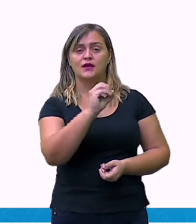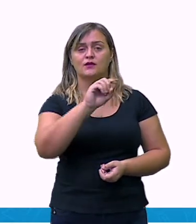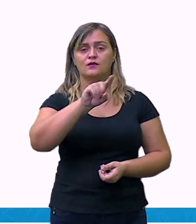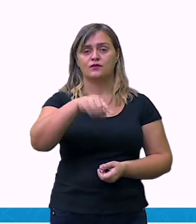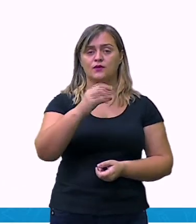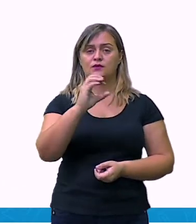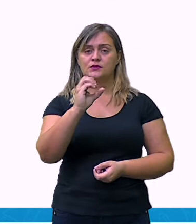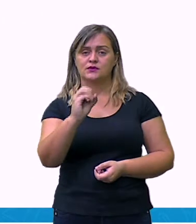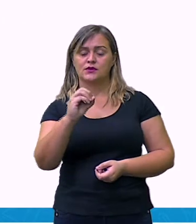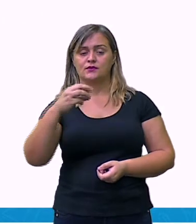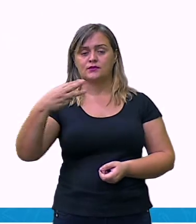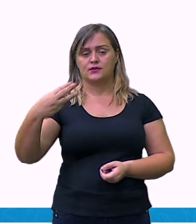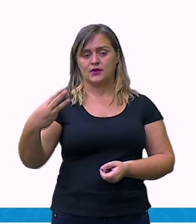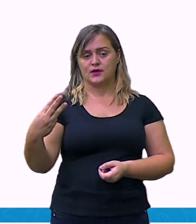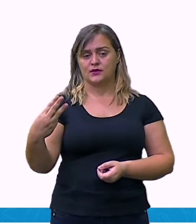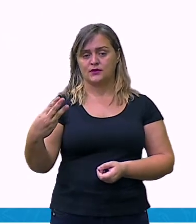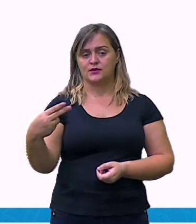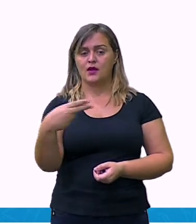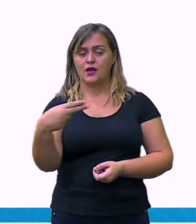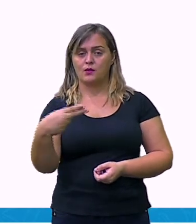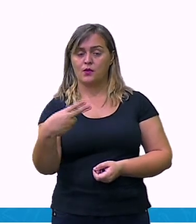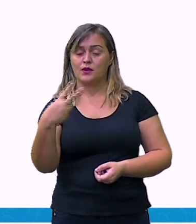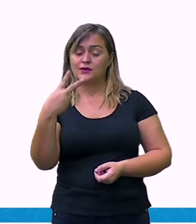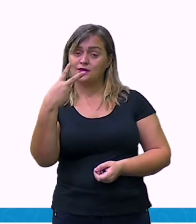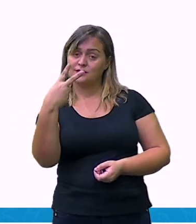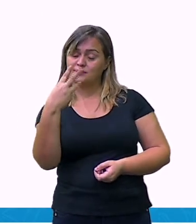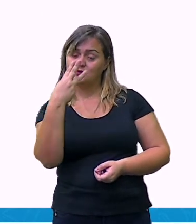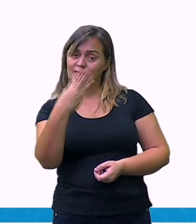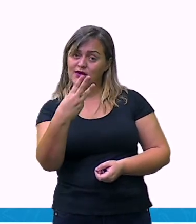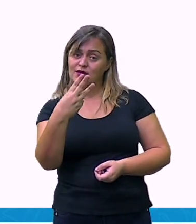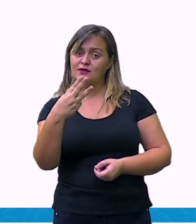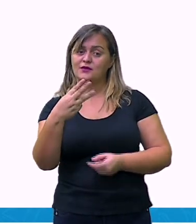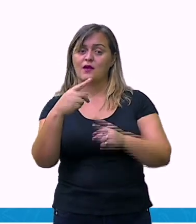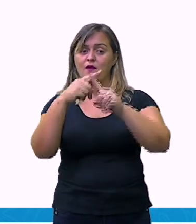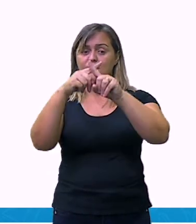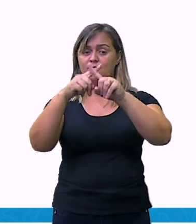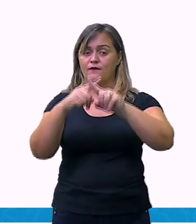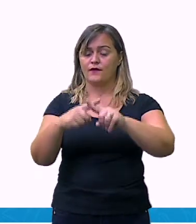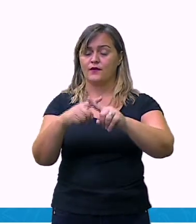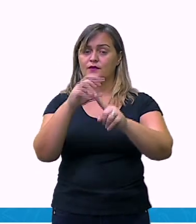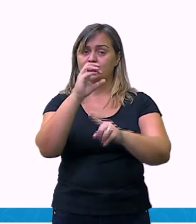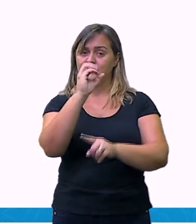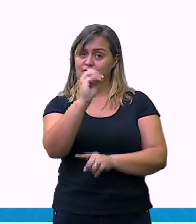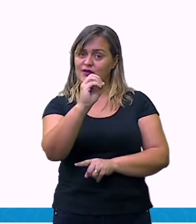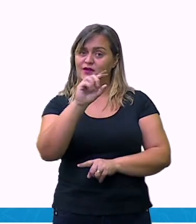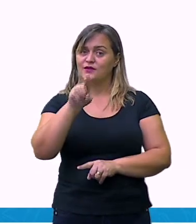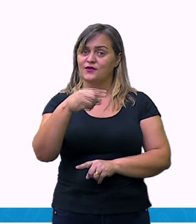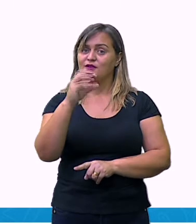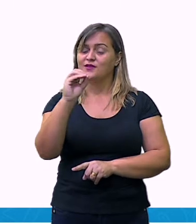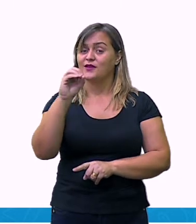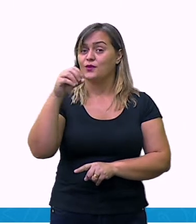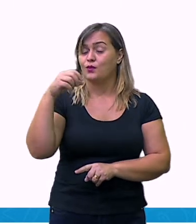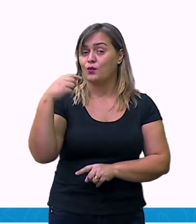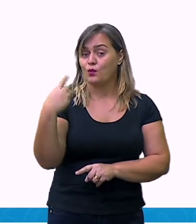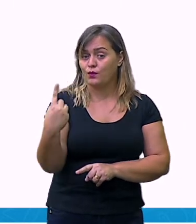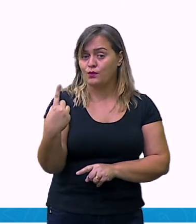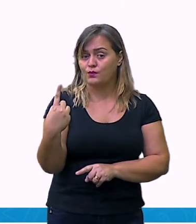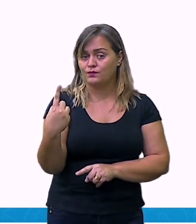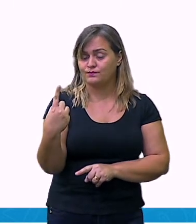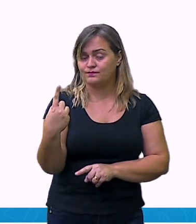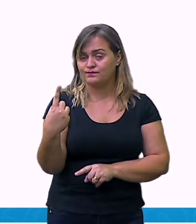1%, ou seja, 3%. Nós estamos fazendo o que então? A cada 1